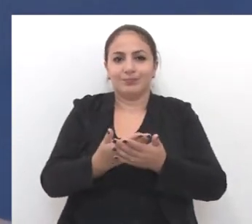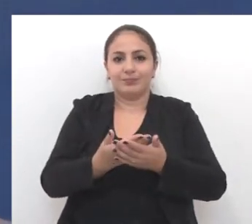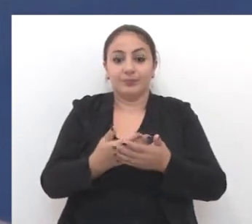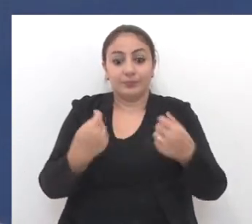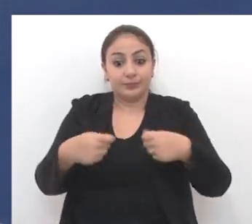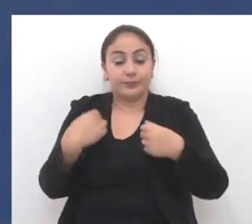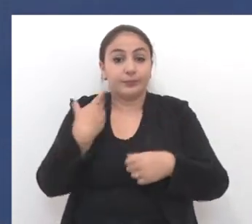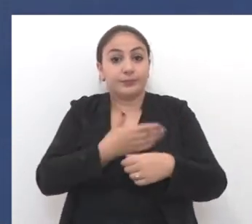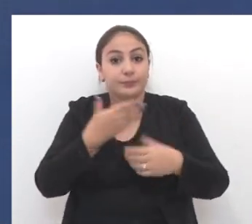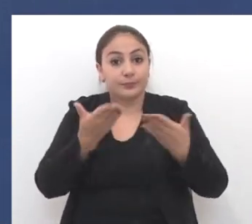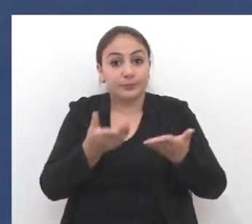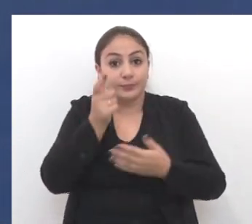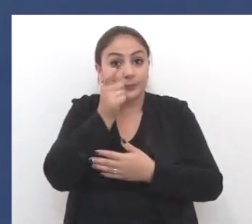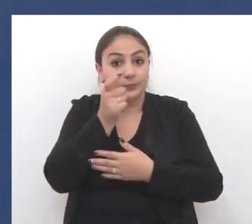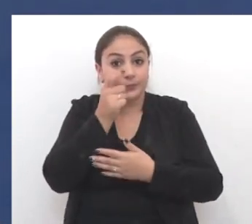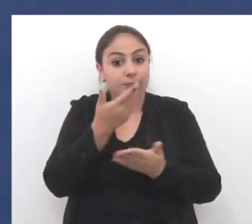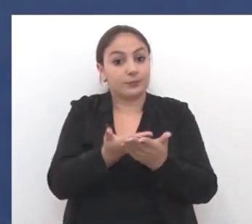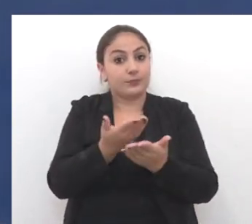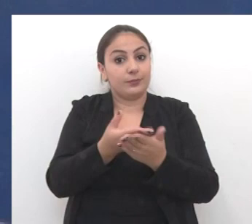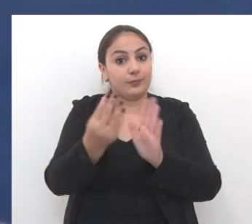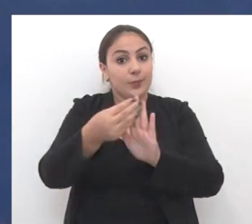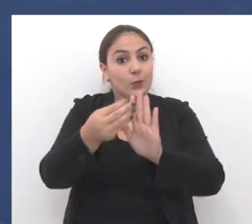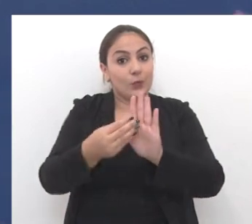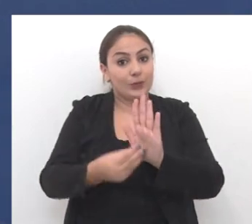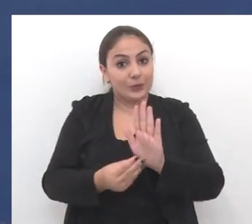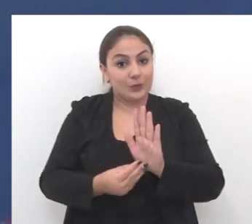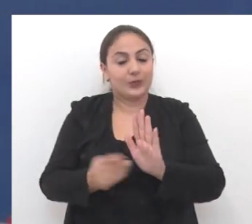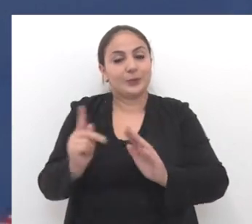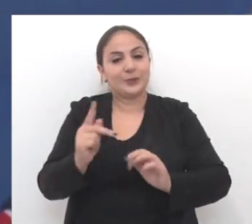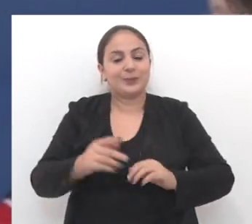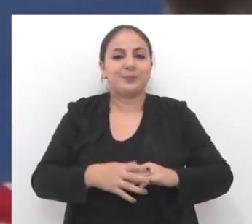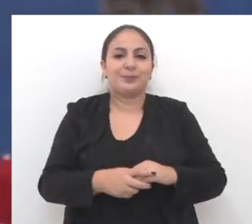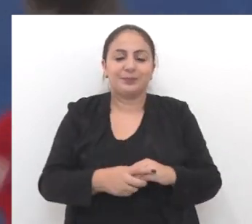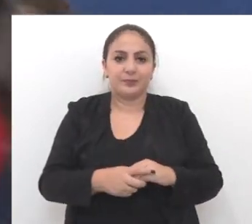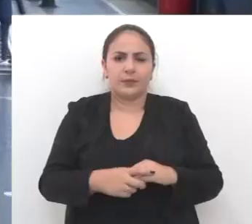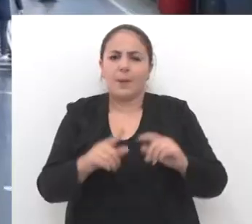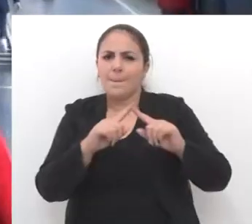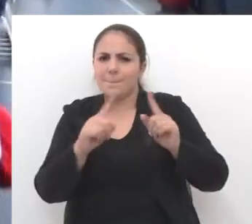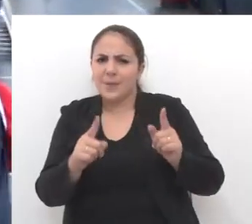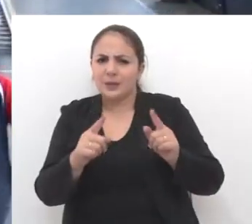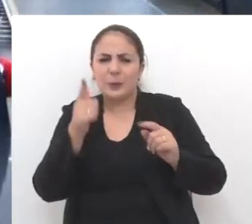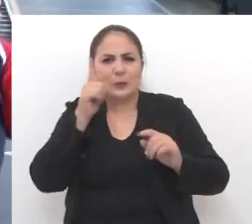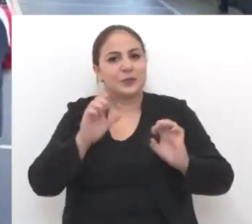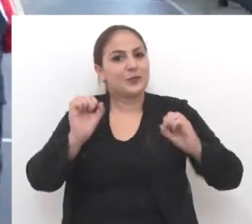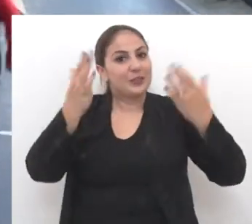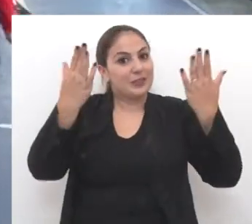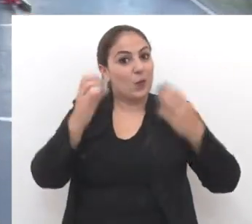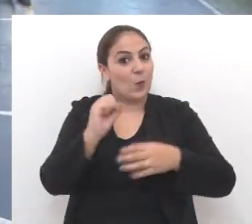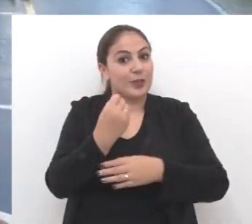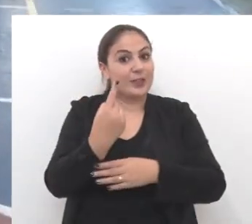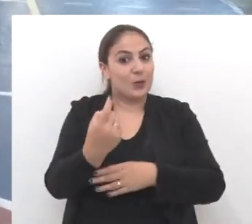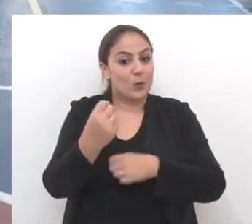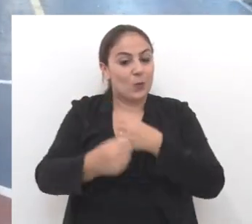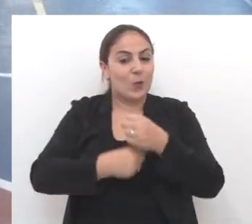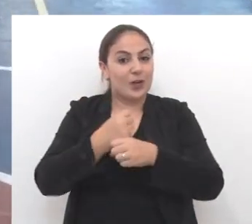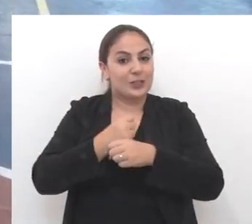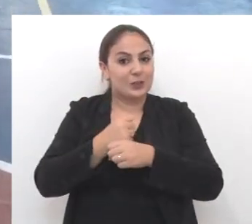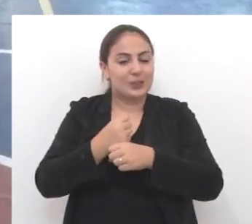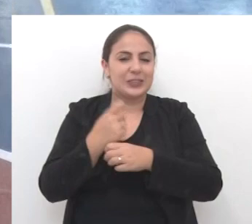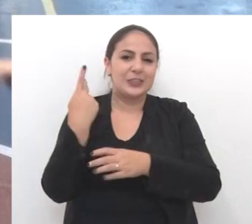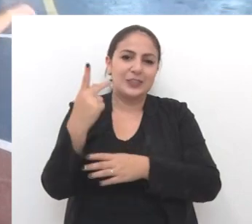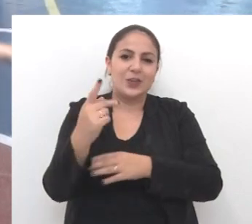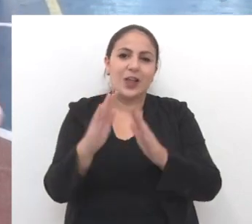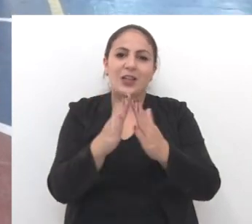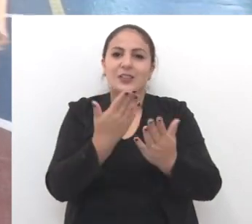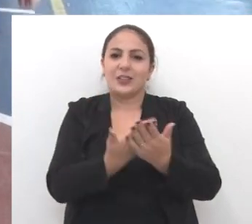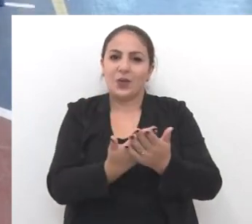necessidade mesmo era nós estarmos prestando atenção nos conteúdos que estavam sendo abordados. Mas para comemorar os 81 anos